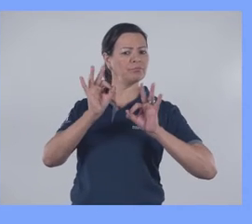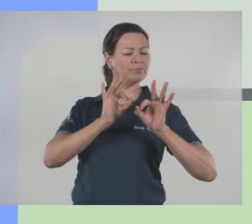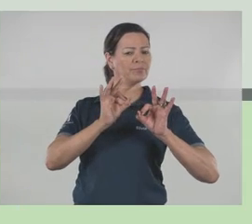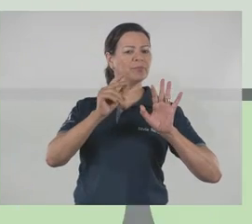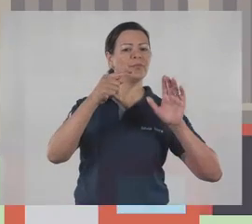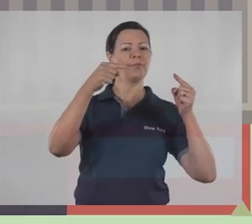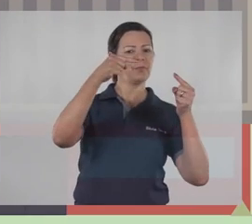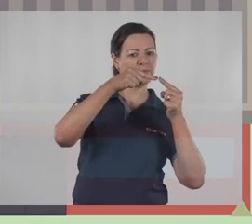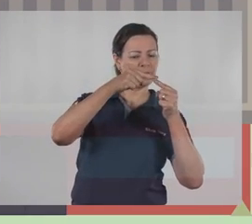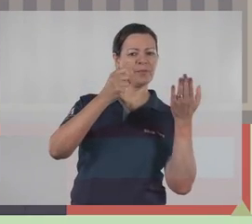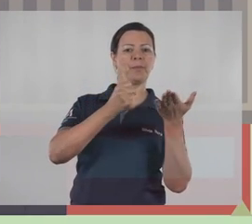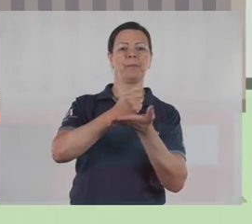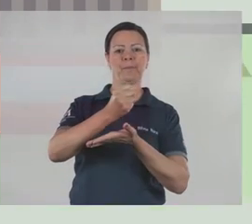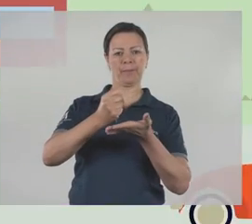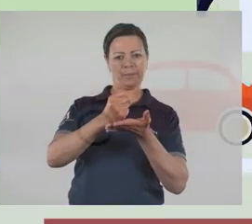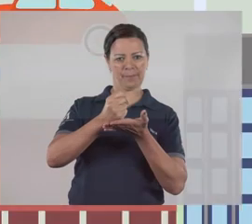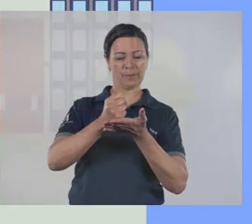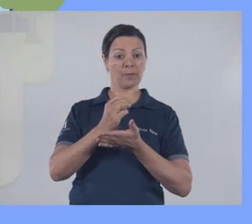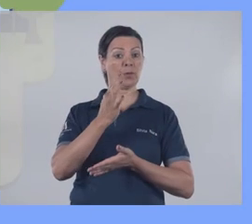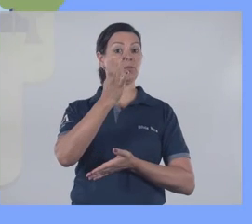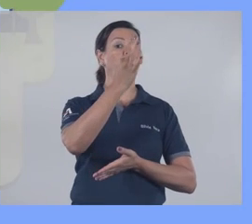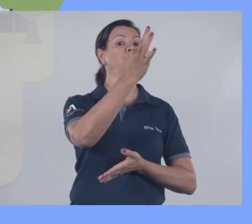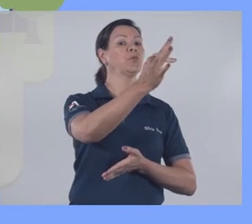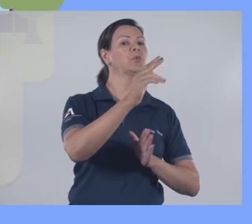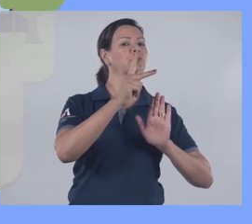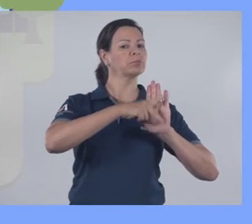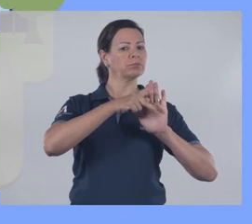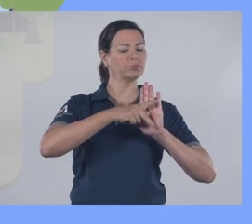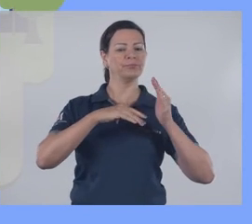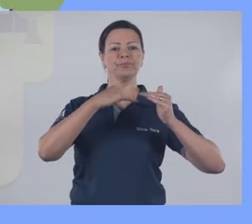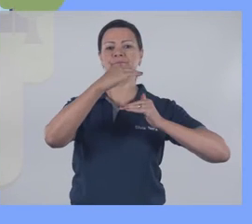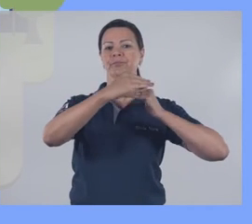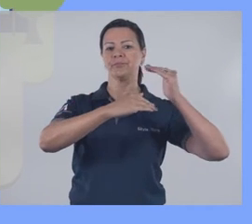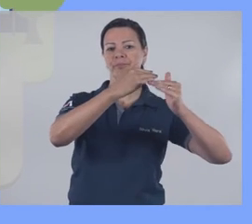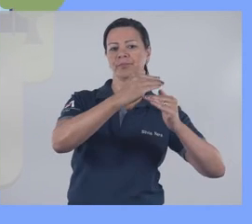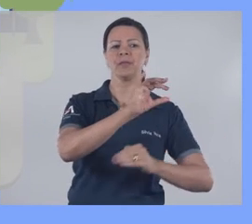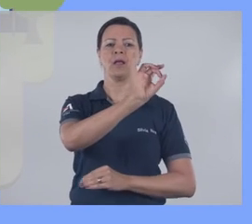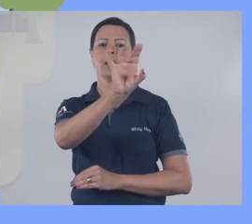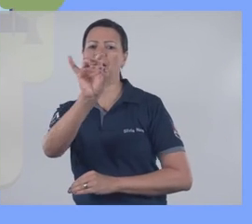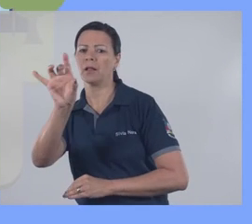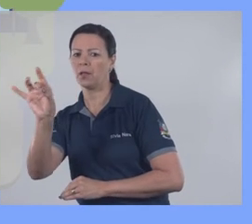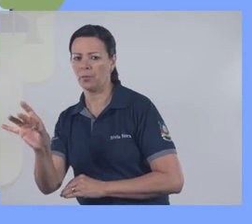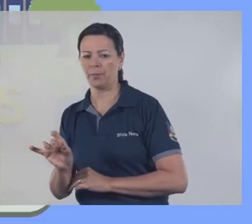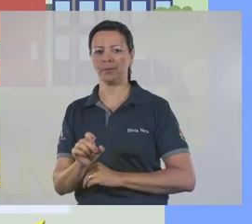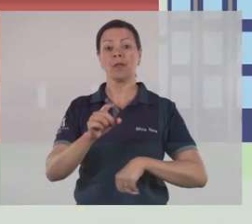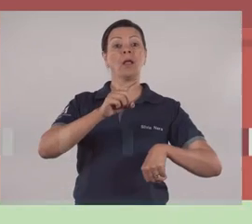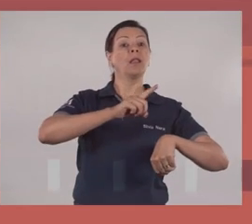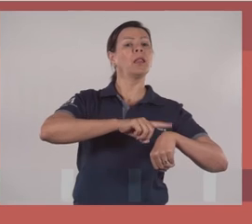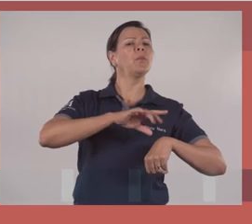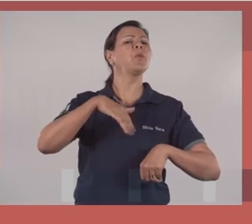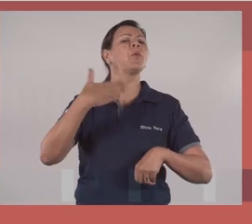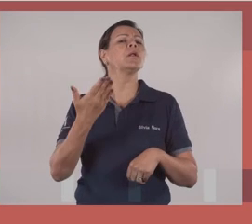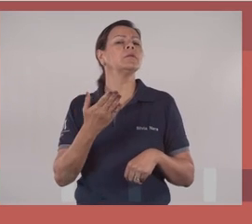servirão de base para os futuros projetos que serão desenvolvidos em um período de 10 anos. Além de